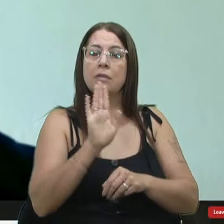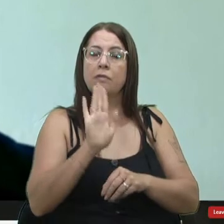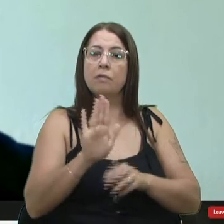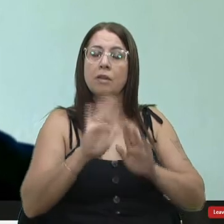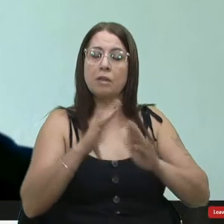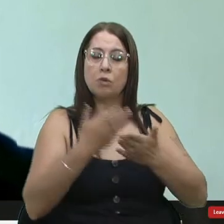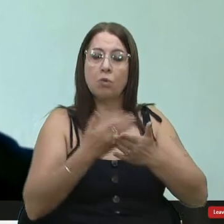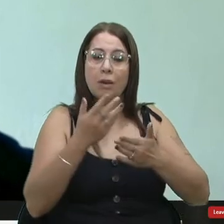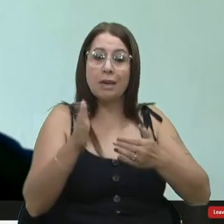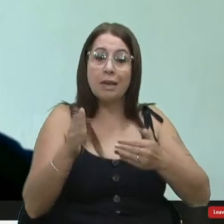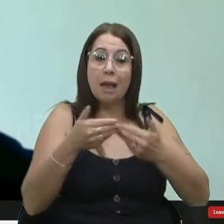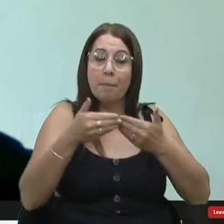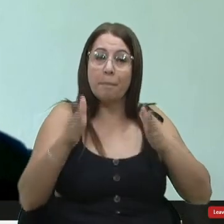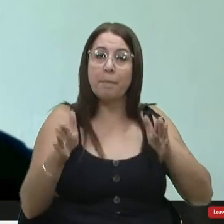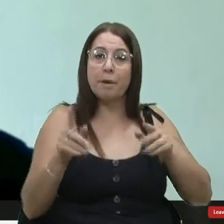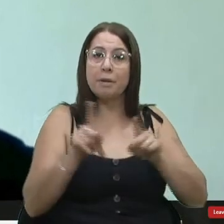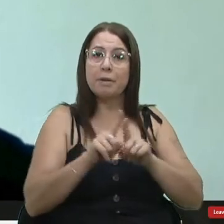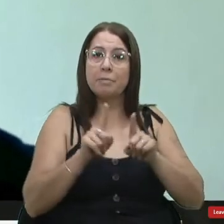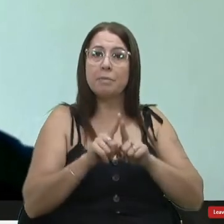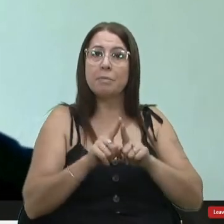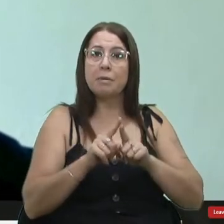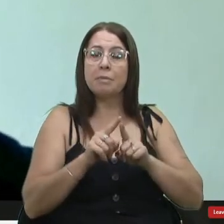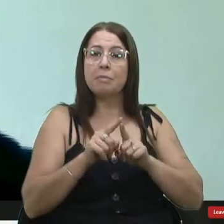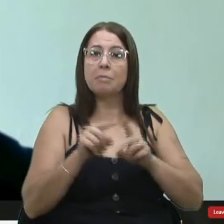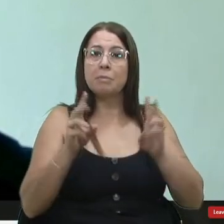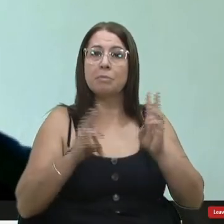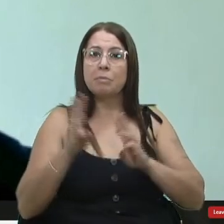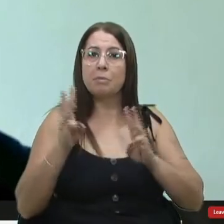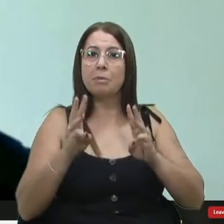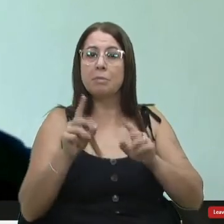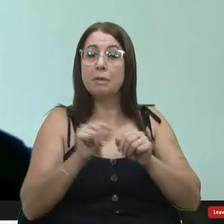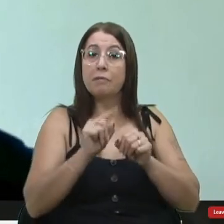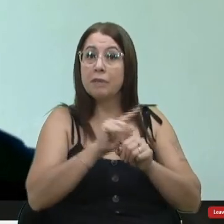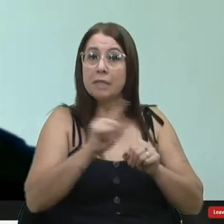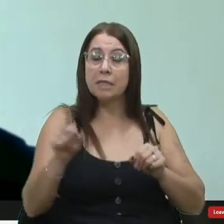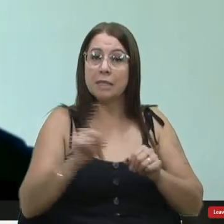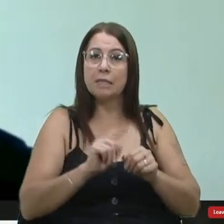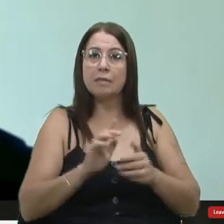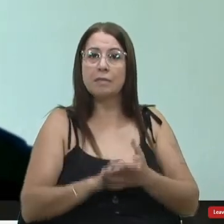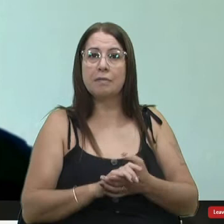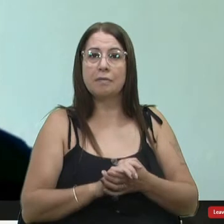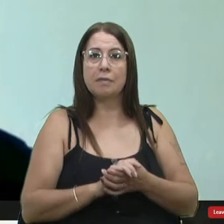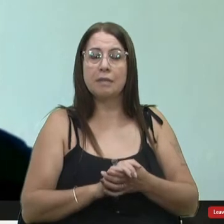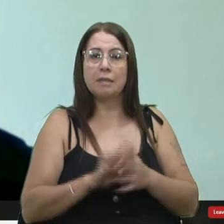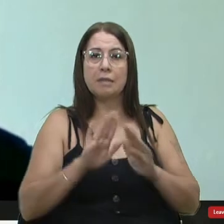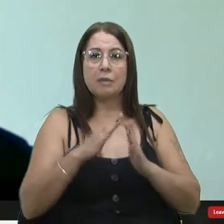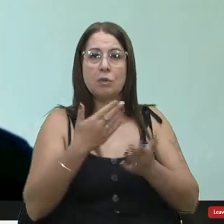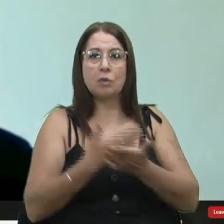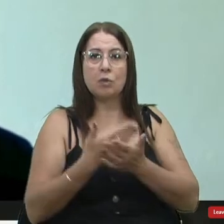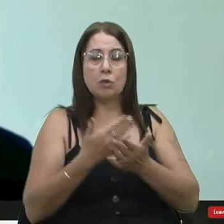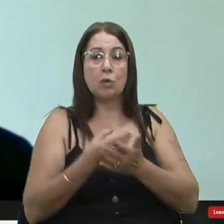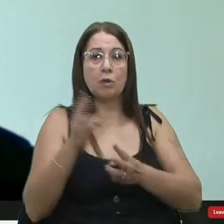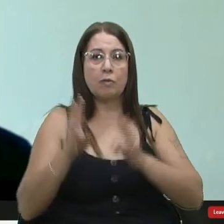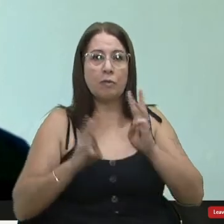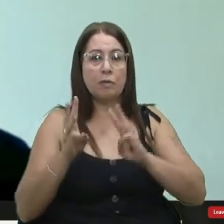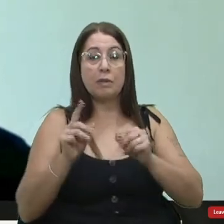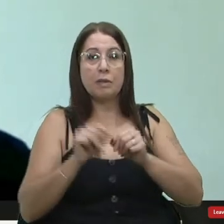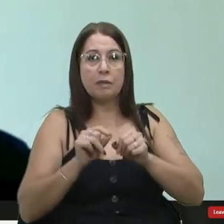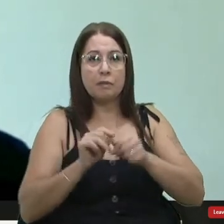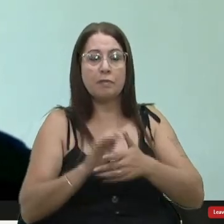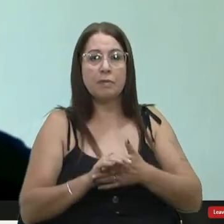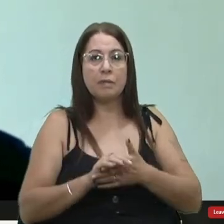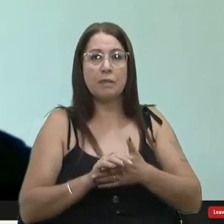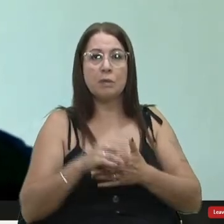abertas até pela questão também do transporte que estavam fazendo os transportadores escolares da sua estavam fazendo